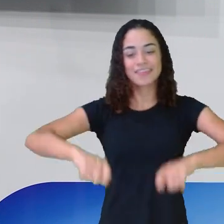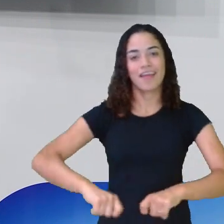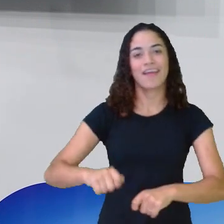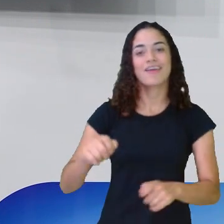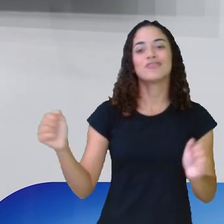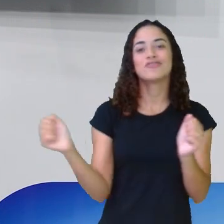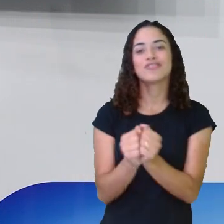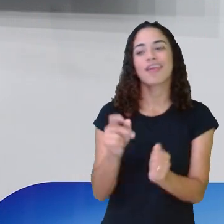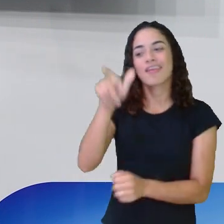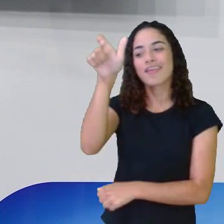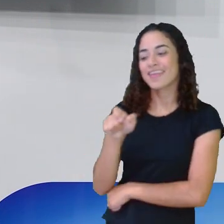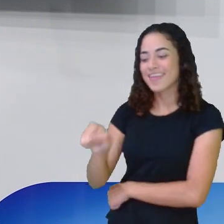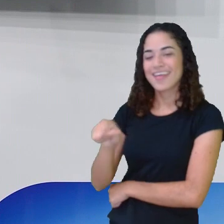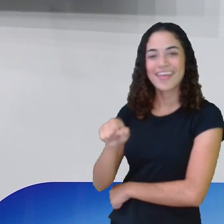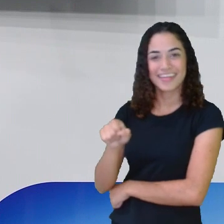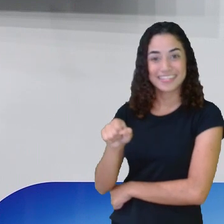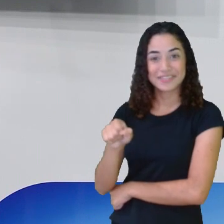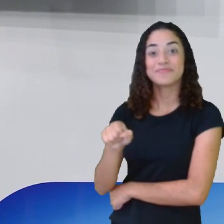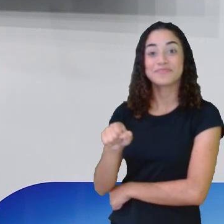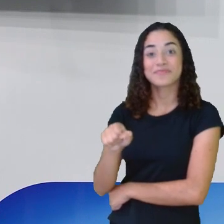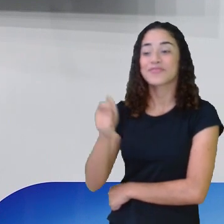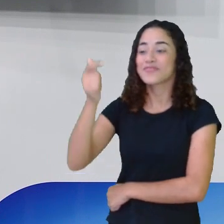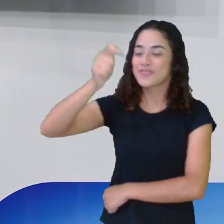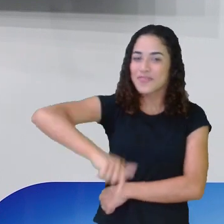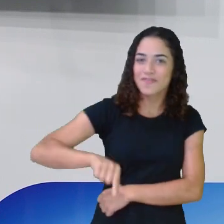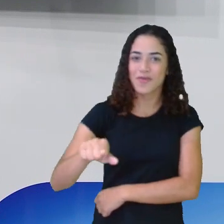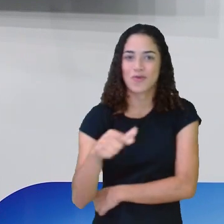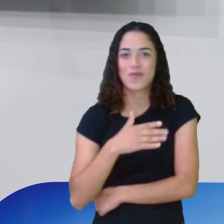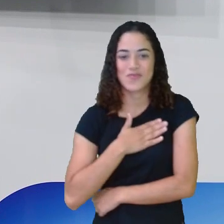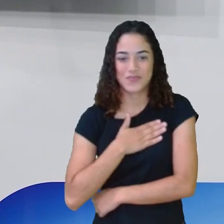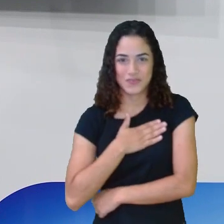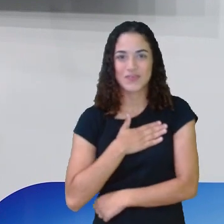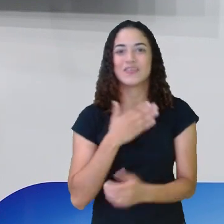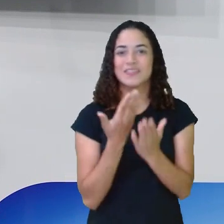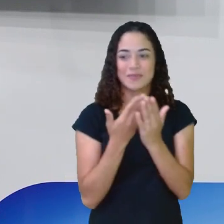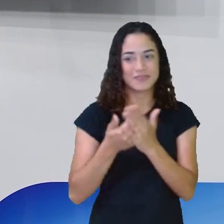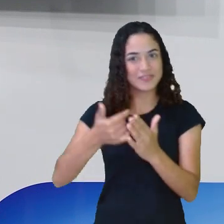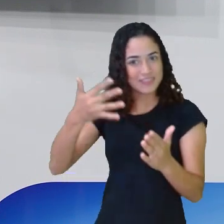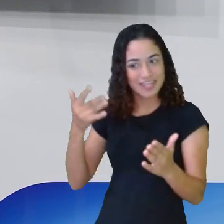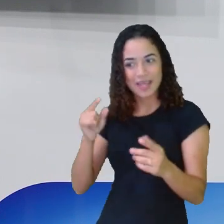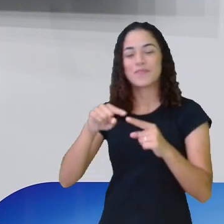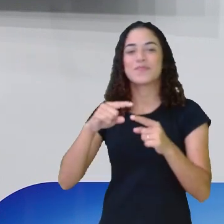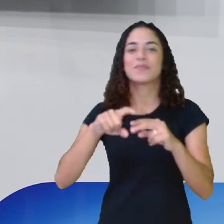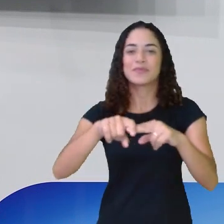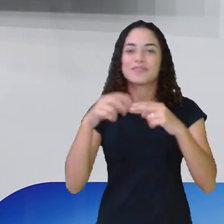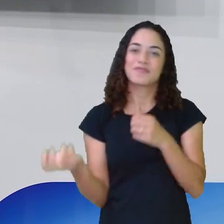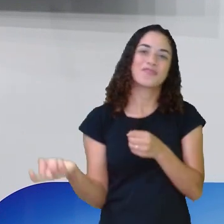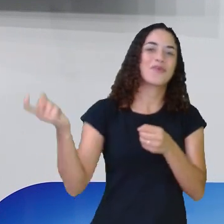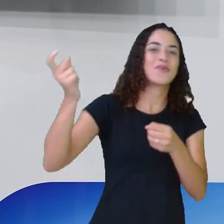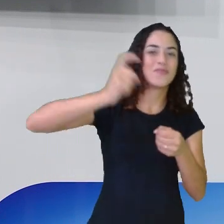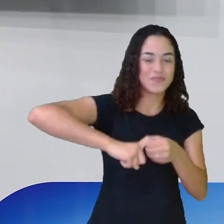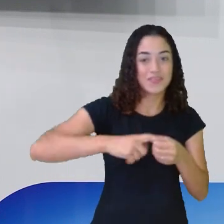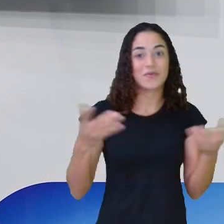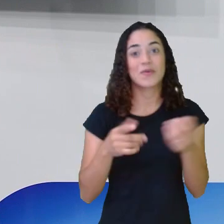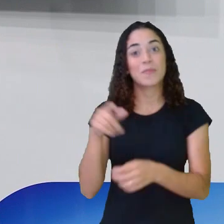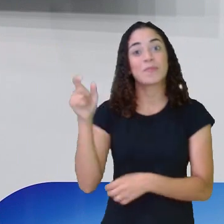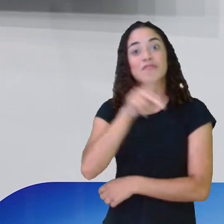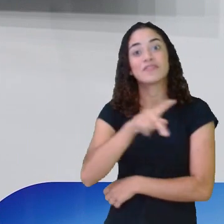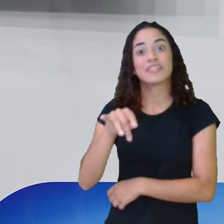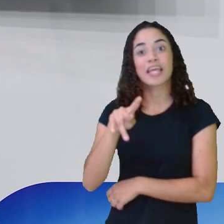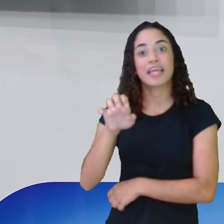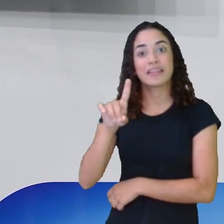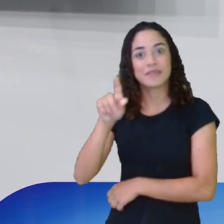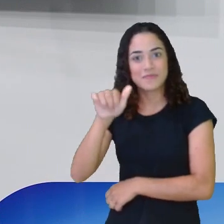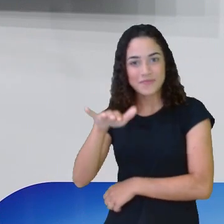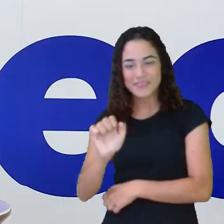aqui com a gente hoje é novamente ela, ela gostou da última aula que esteve conosco e por isso voltou, professora Kédima Santos, bom dia